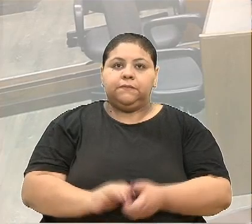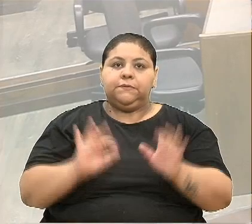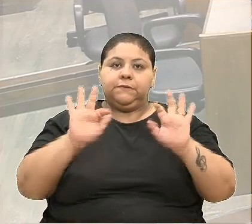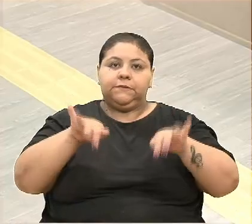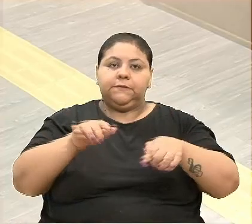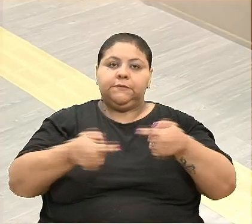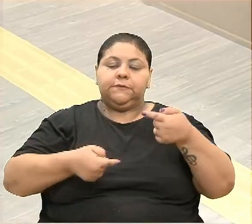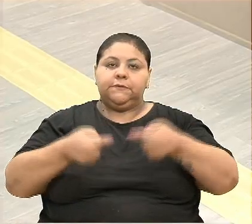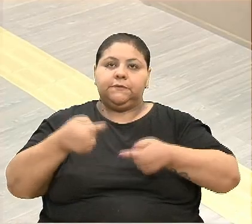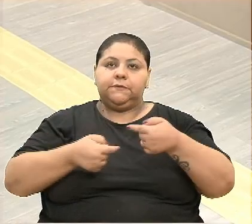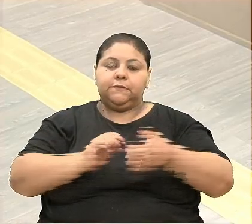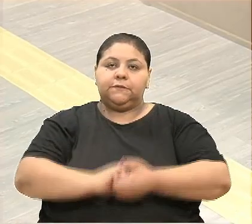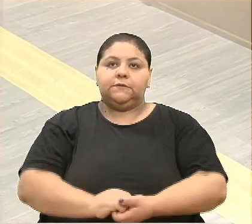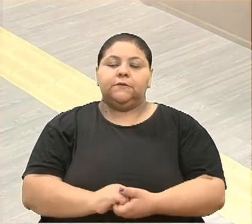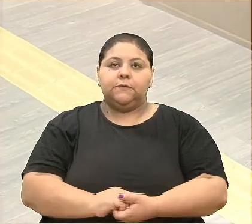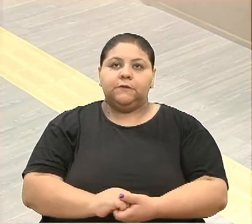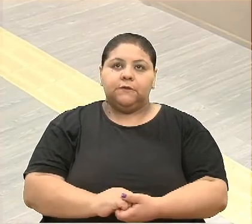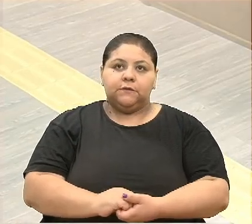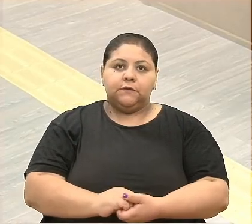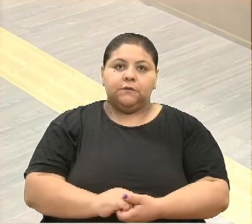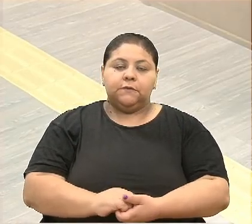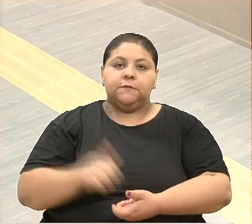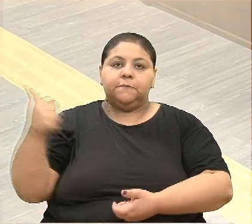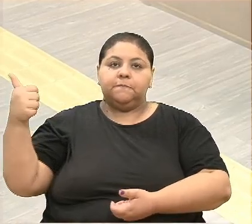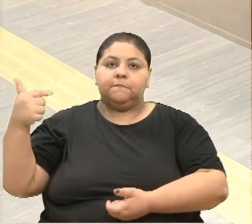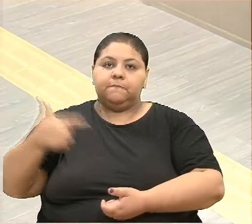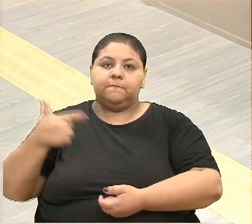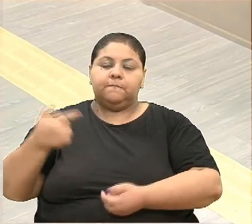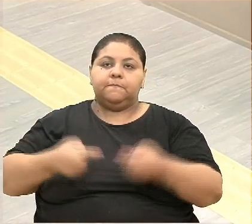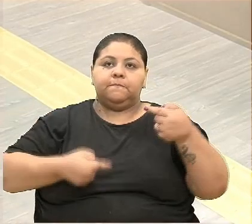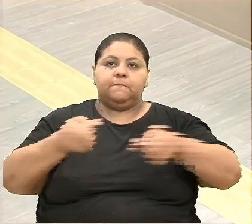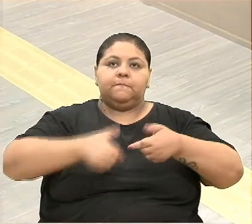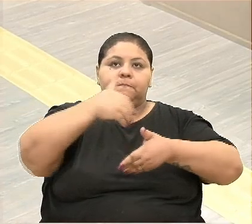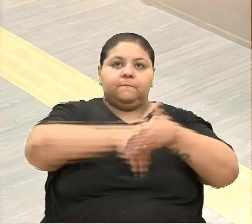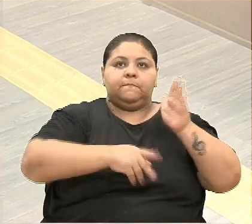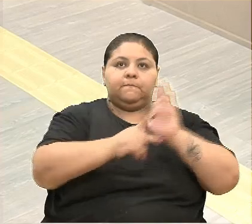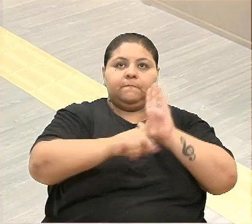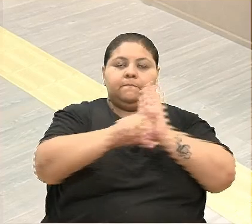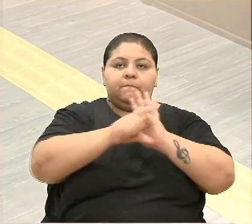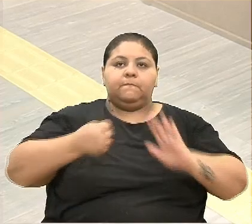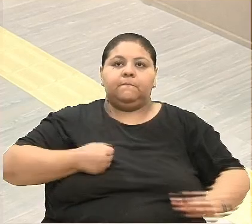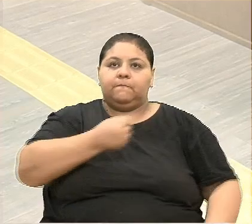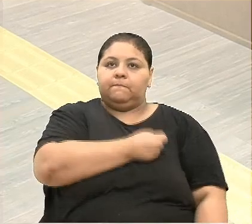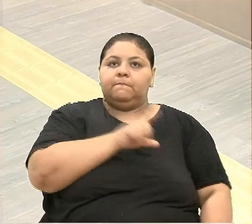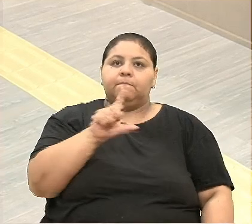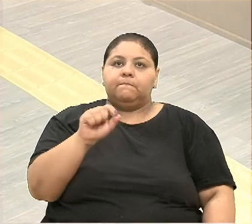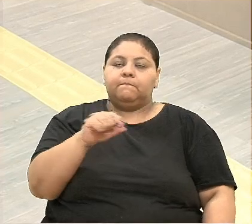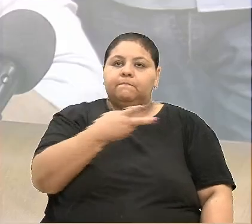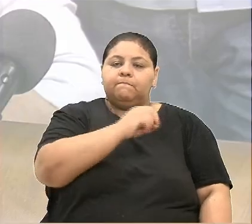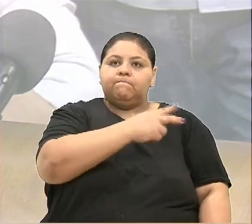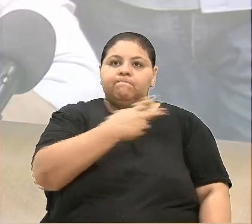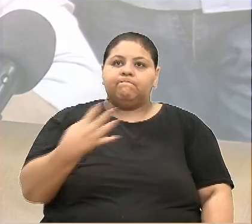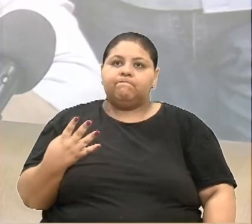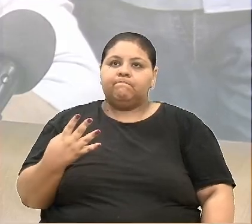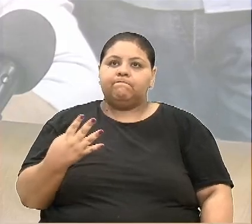Encerrada a primeira discussão. Em segunda discussão e votação, o projeto de lei nº 10, barra 2024,